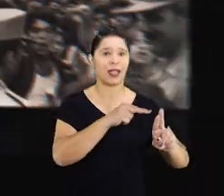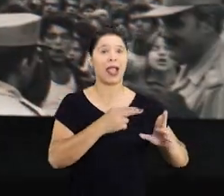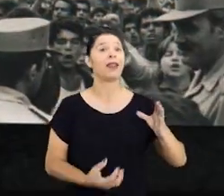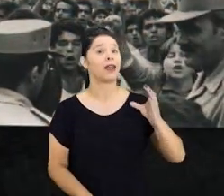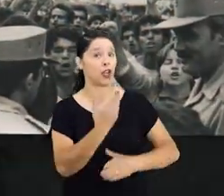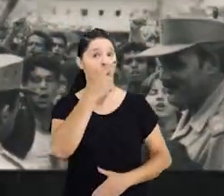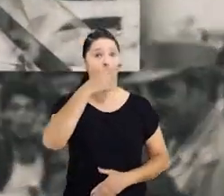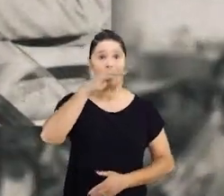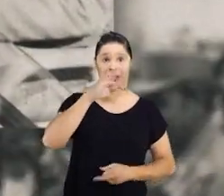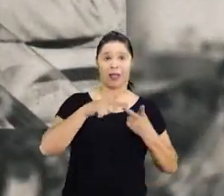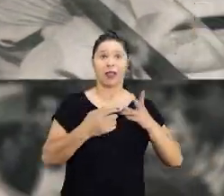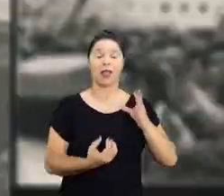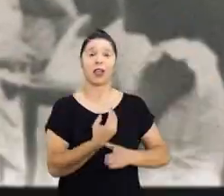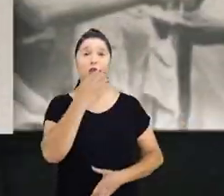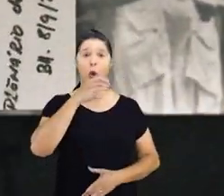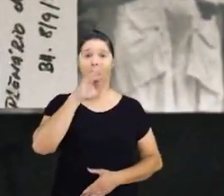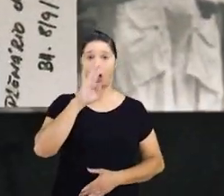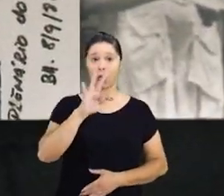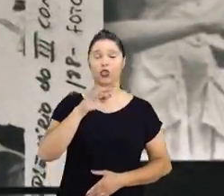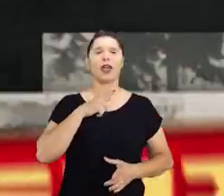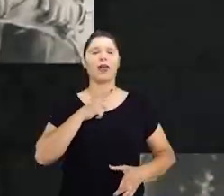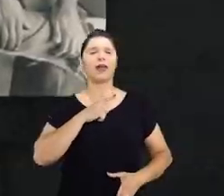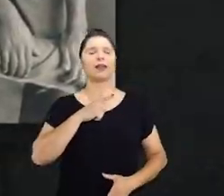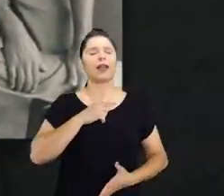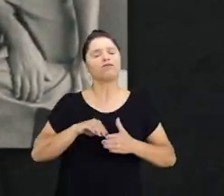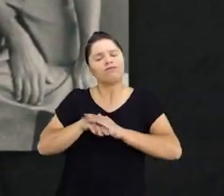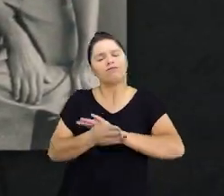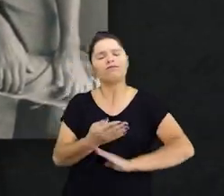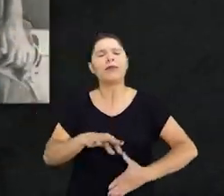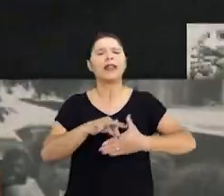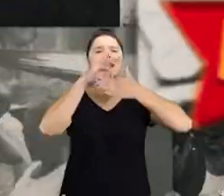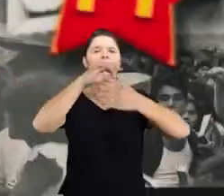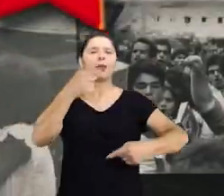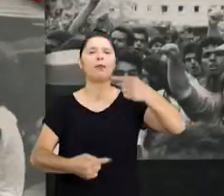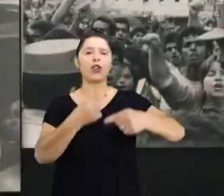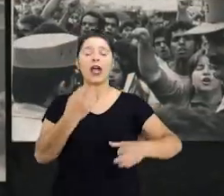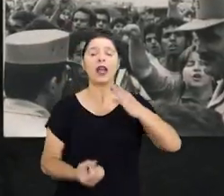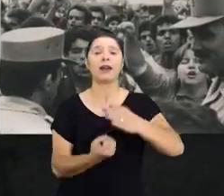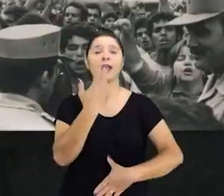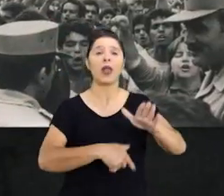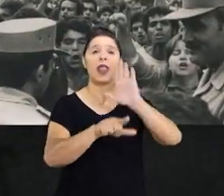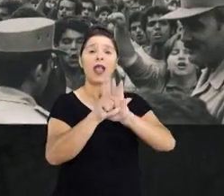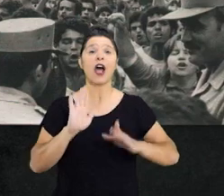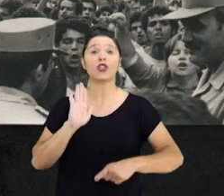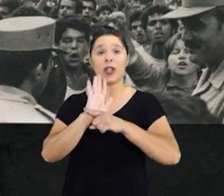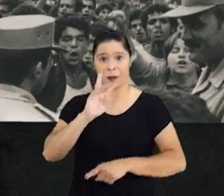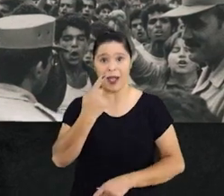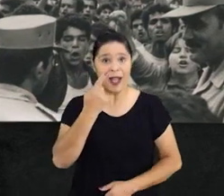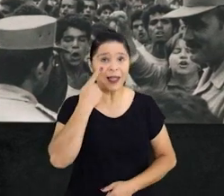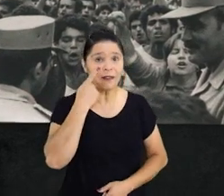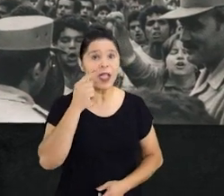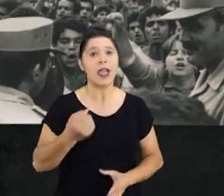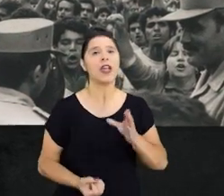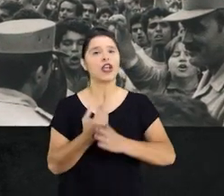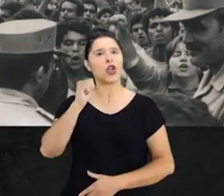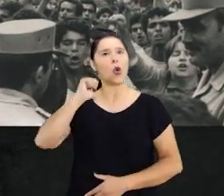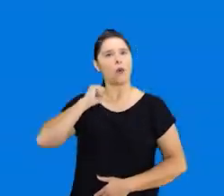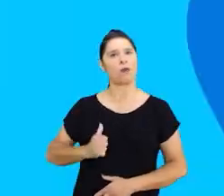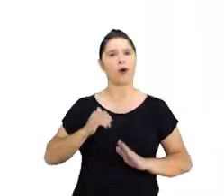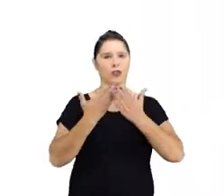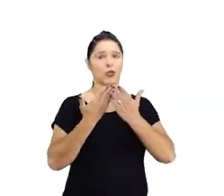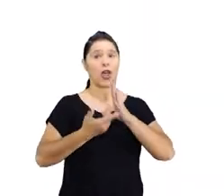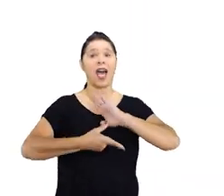representatividade. Criou o PT, criou a CUT e se tornou uma liderança política, criando um punhado de leis que ajudaram o BH. Quer ver só?